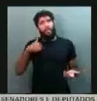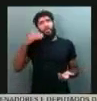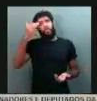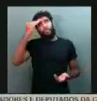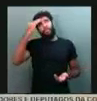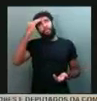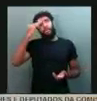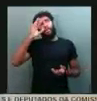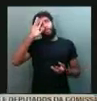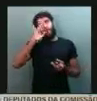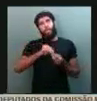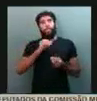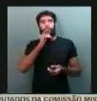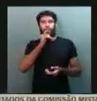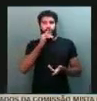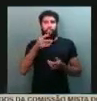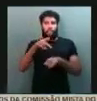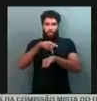como os Estados Unidos